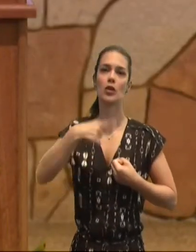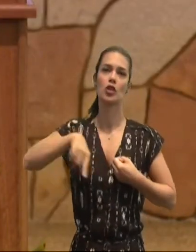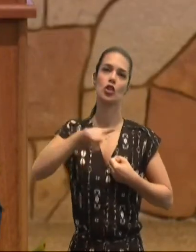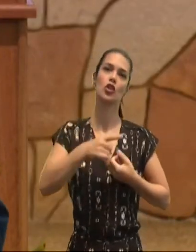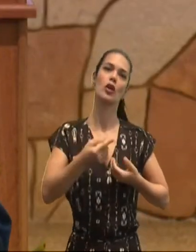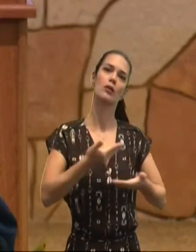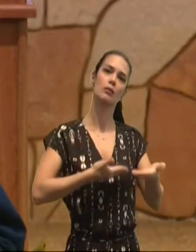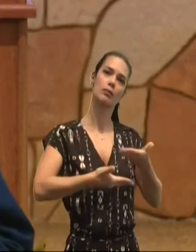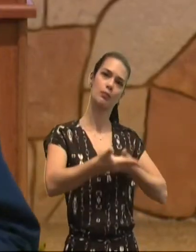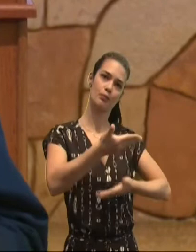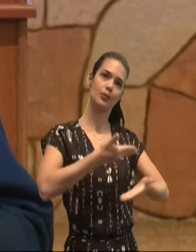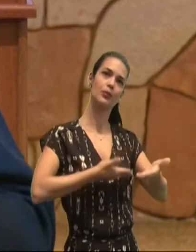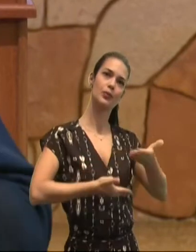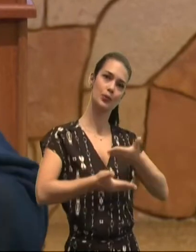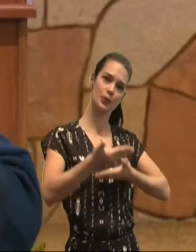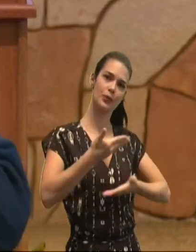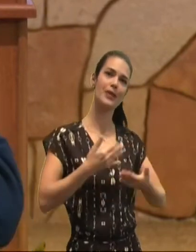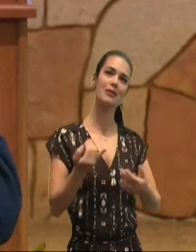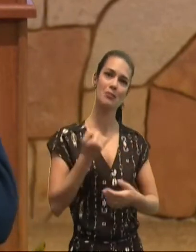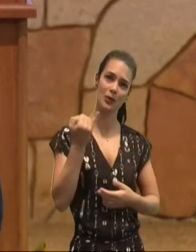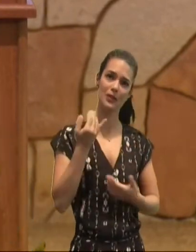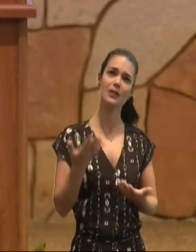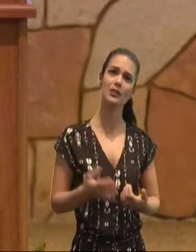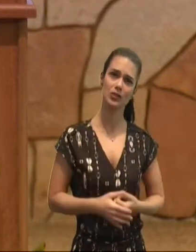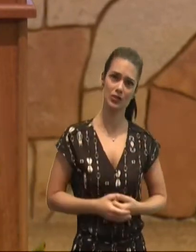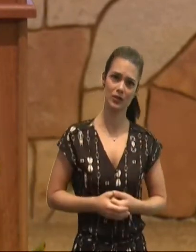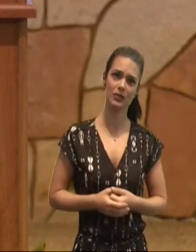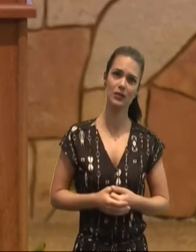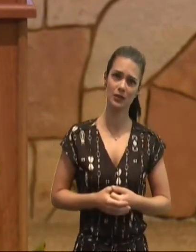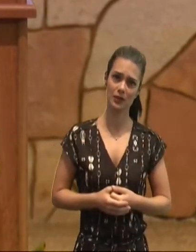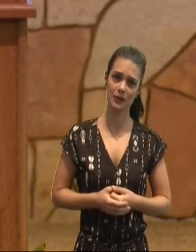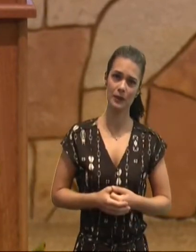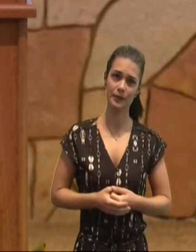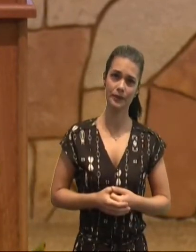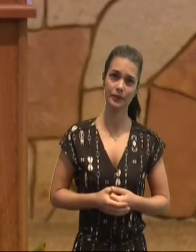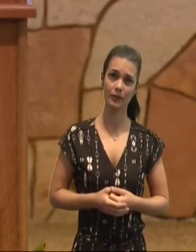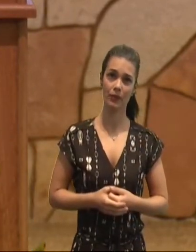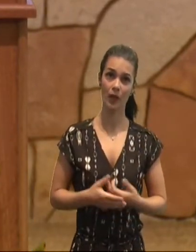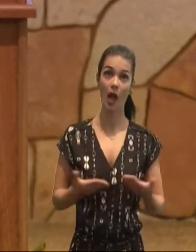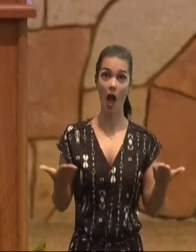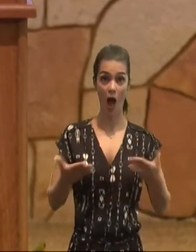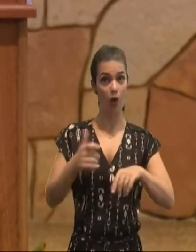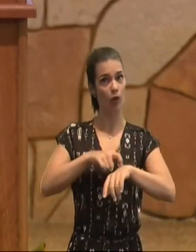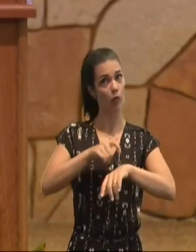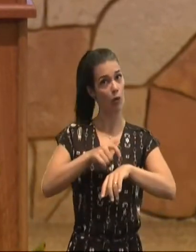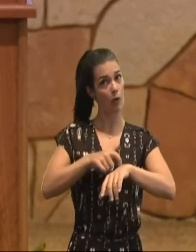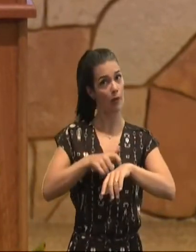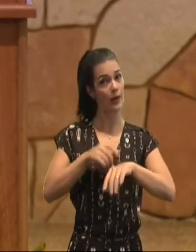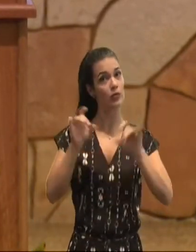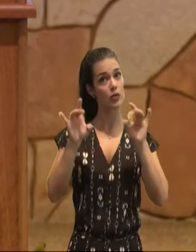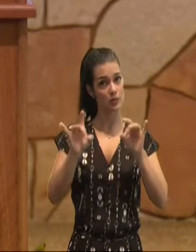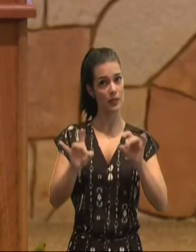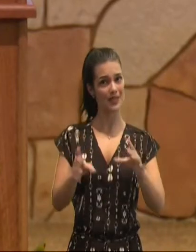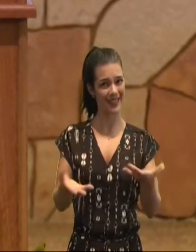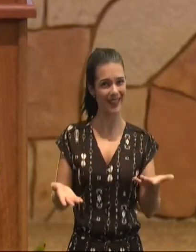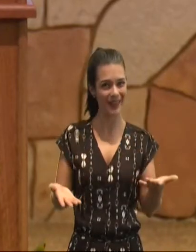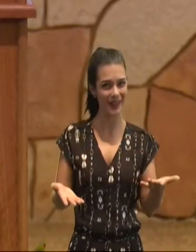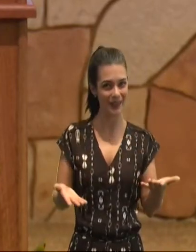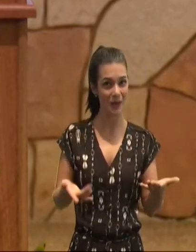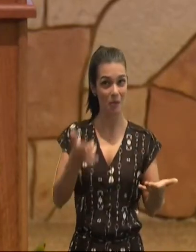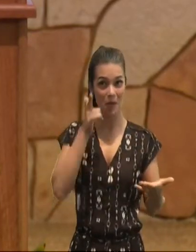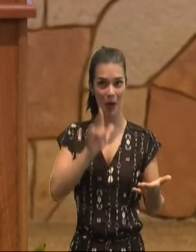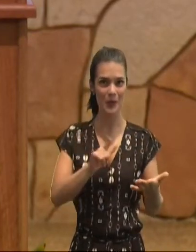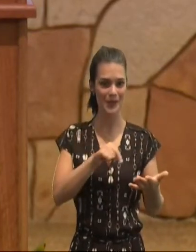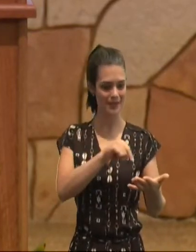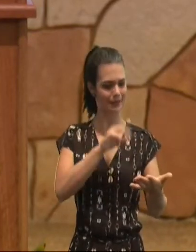meus irmãos, eu acho que, nós estamos, vivendo um tempo, especial, para que nós, compramos isso aqui, veja o que